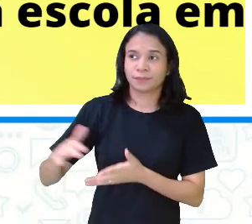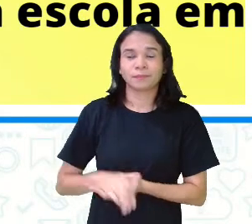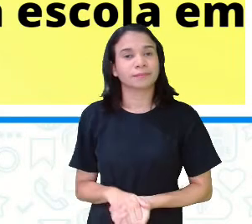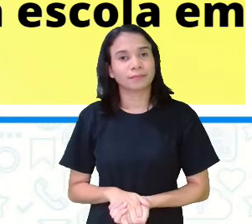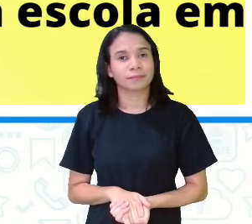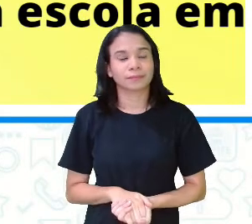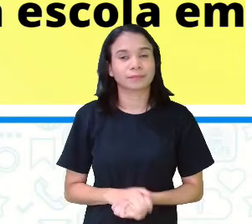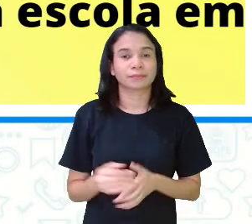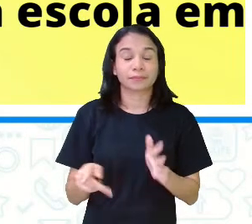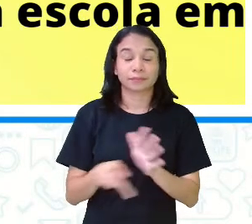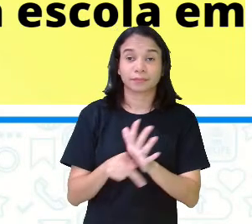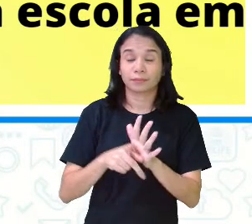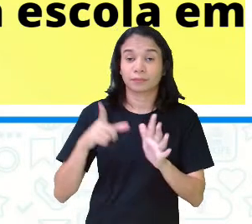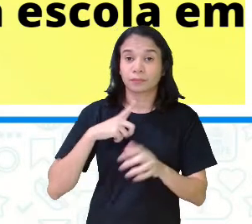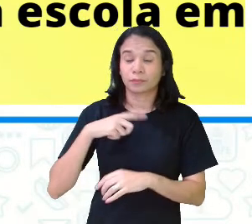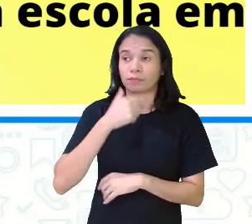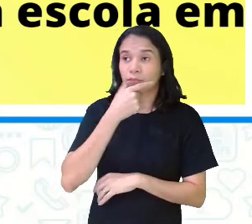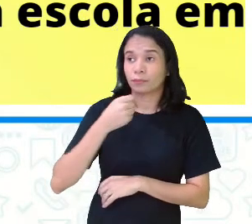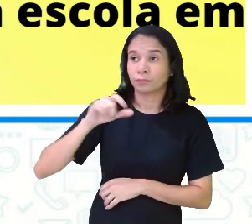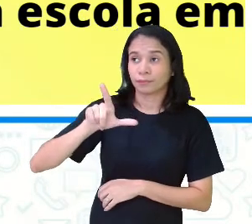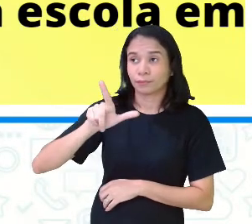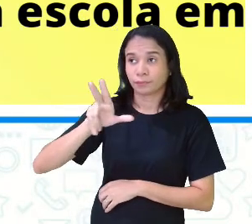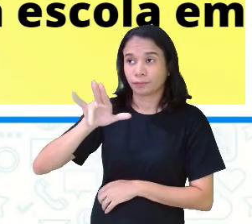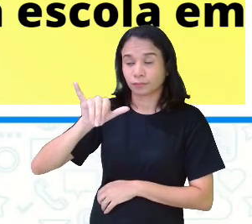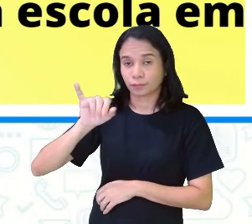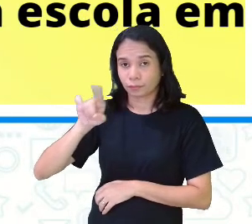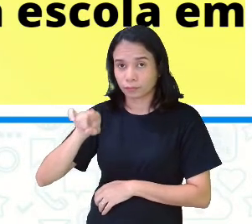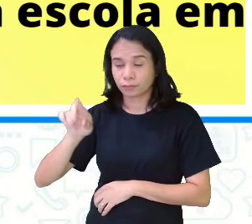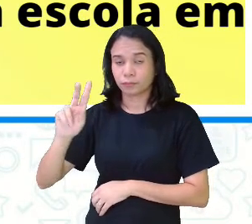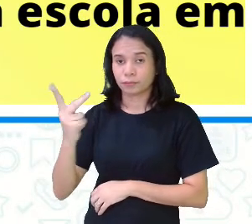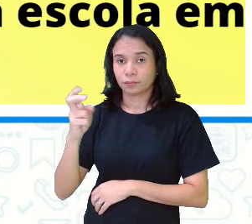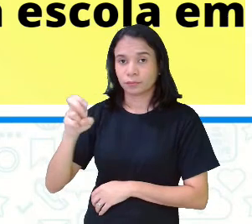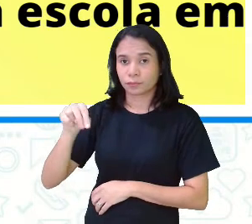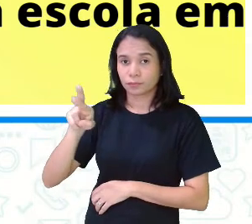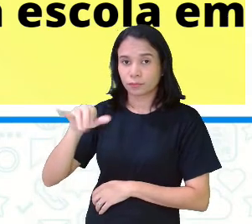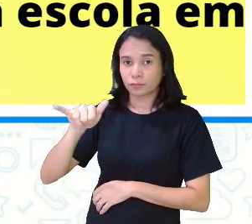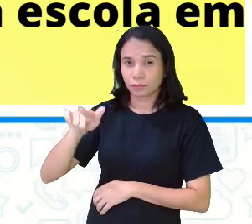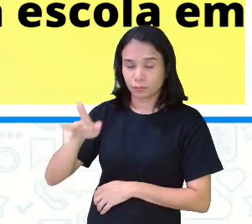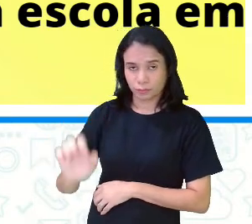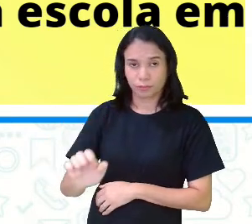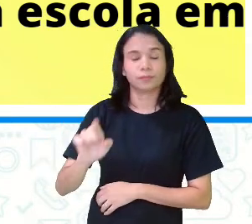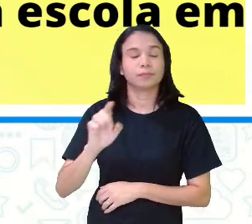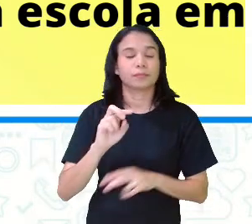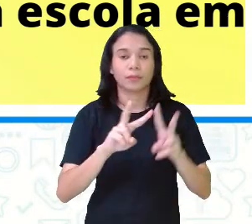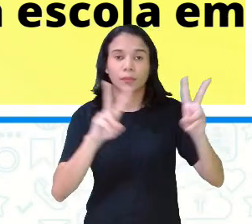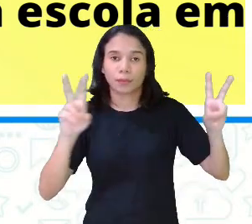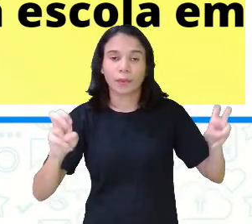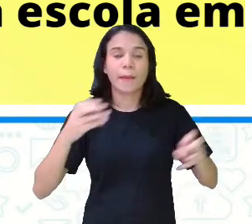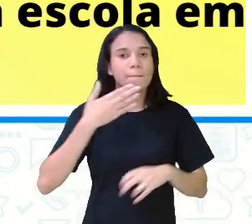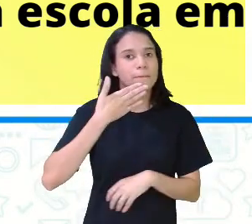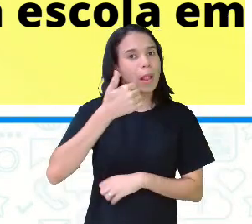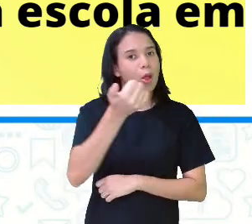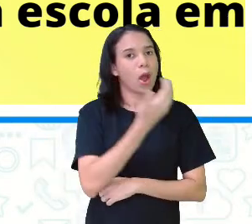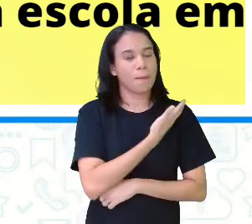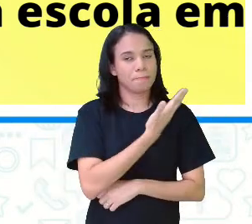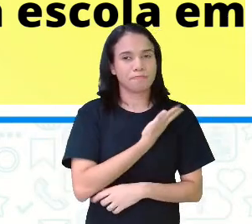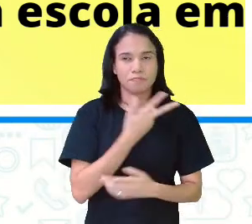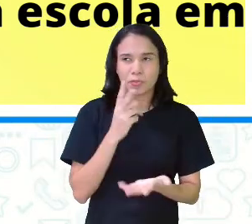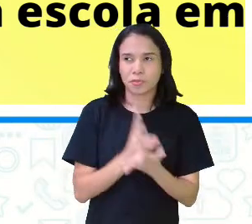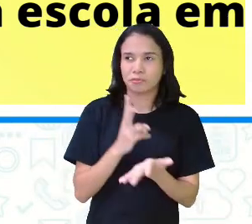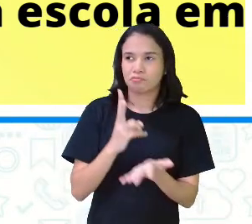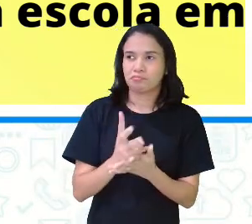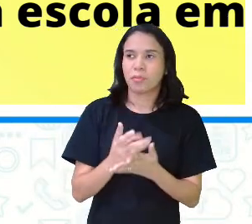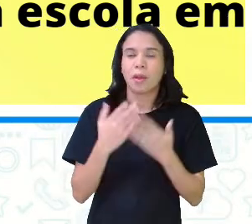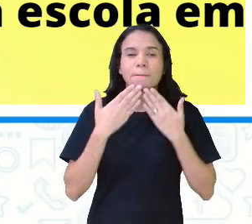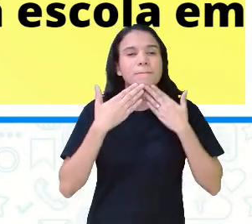Essa resenha, ela foi feita por Luiz Henrique, tá certo? O título dela é, Melhores Amigos para Sempre, um